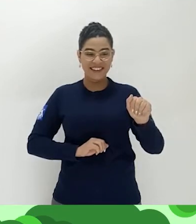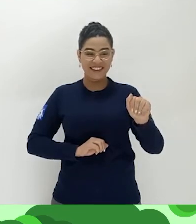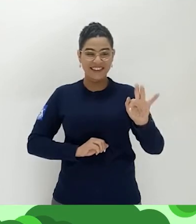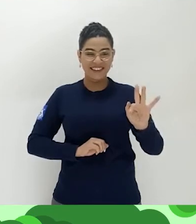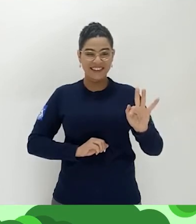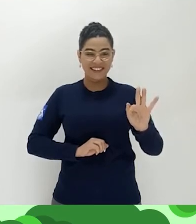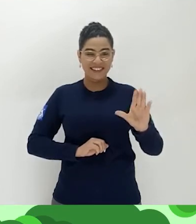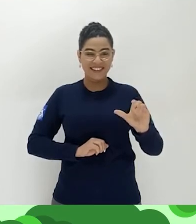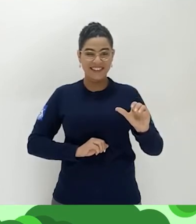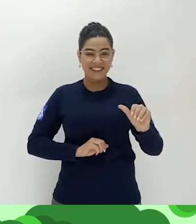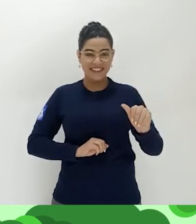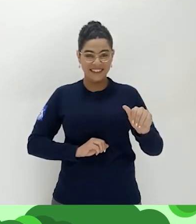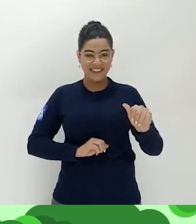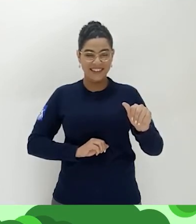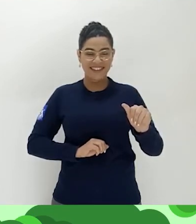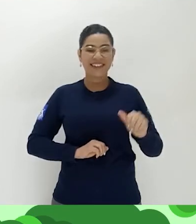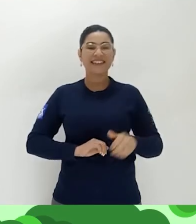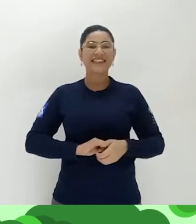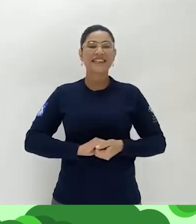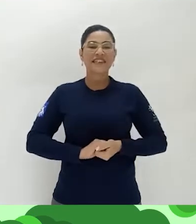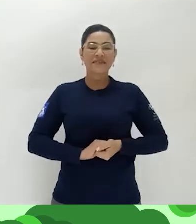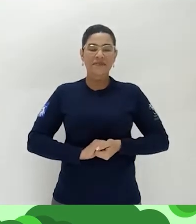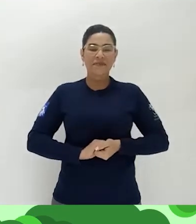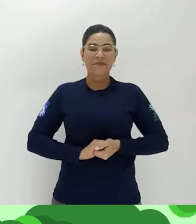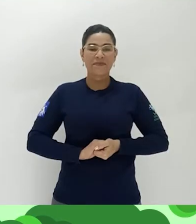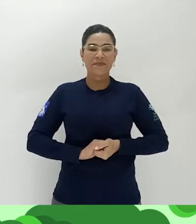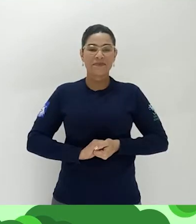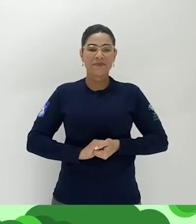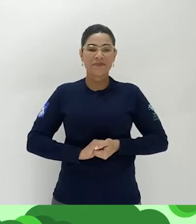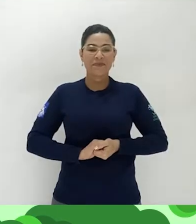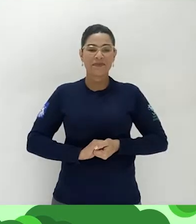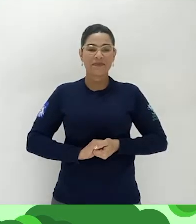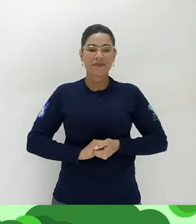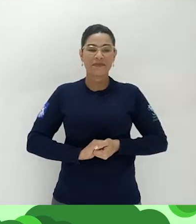depois o F e o A novamente.